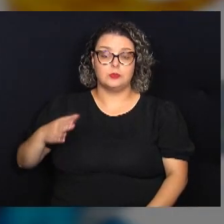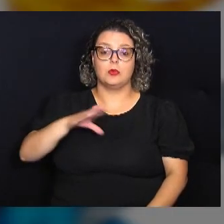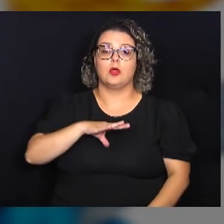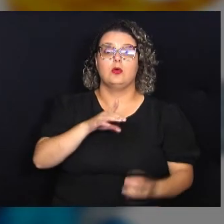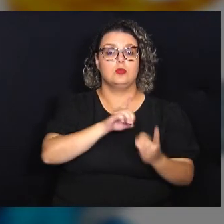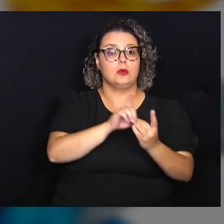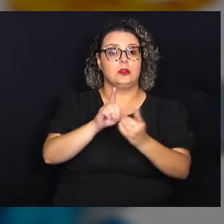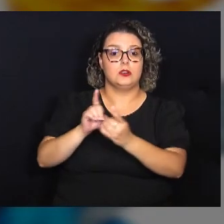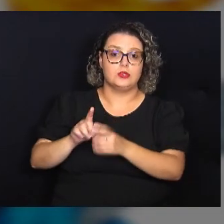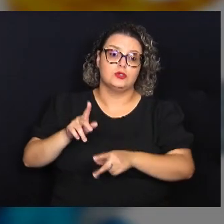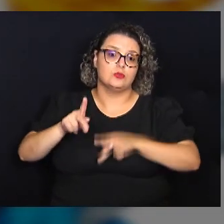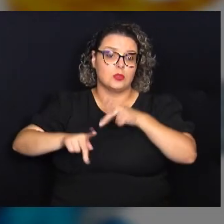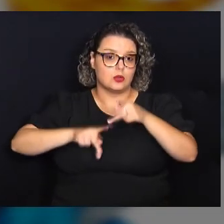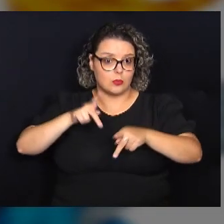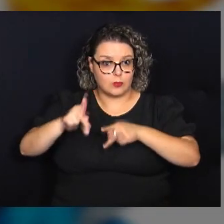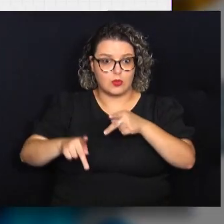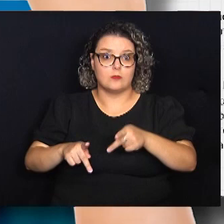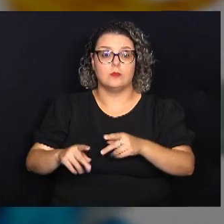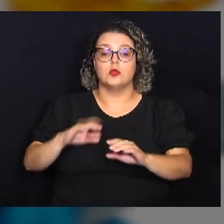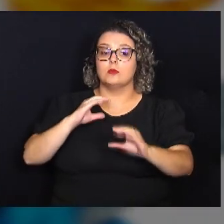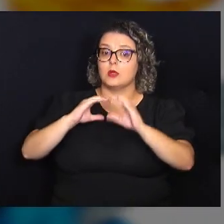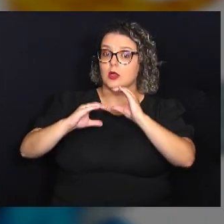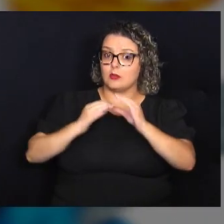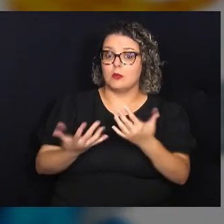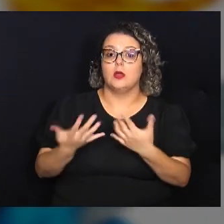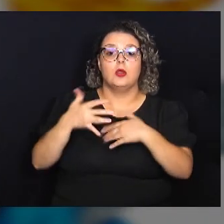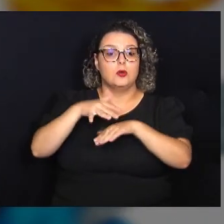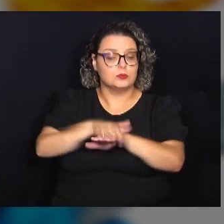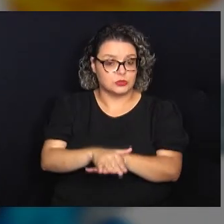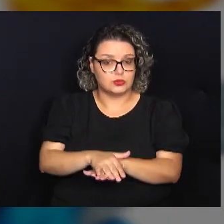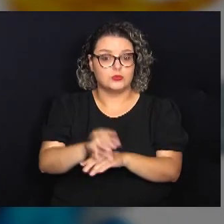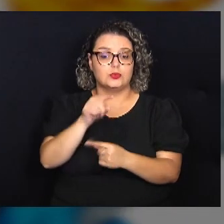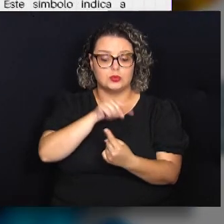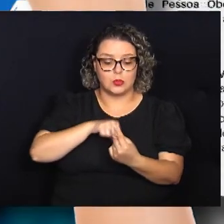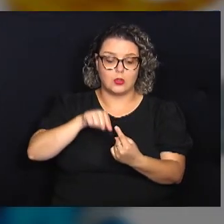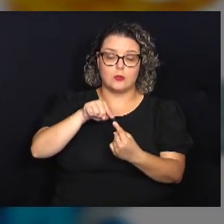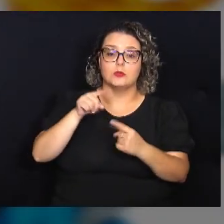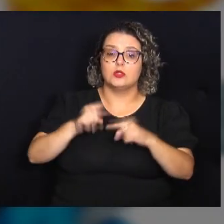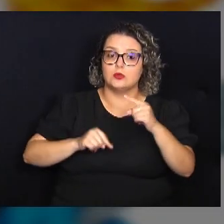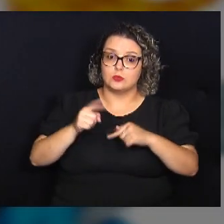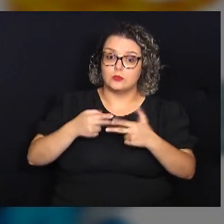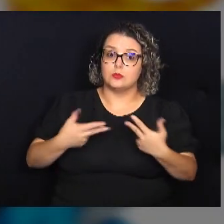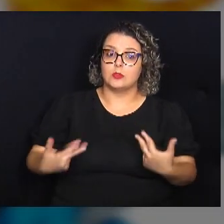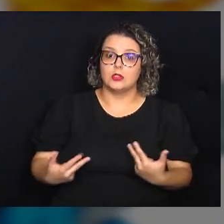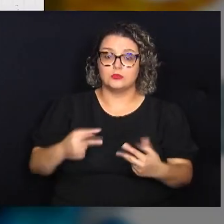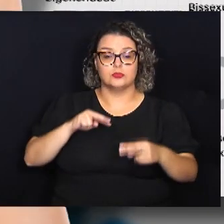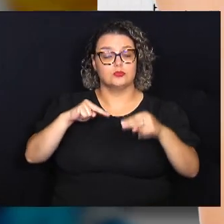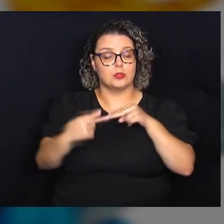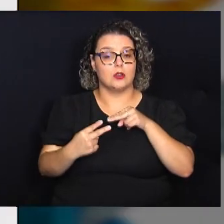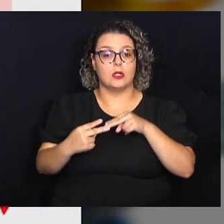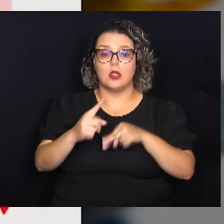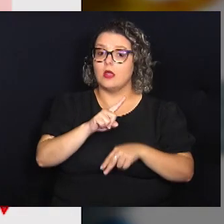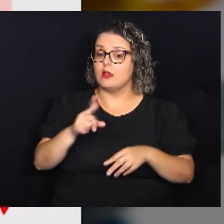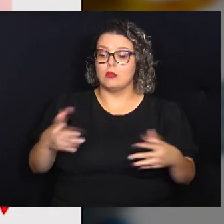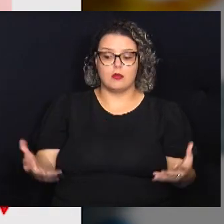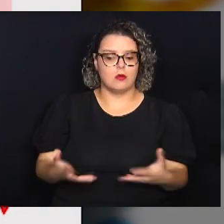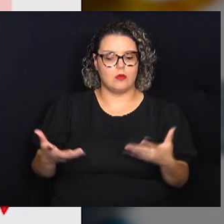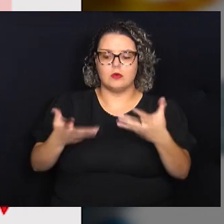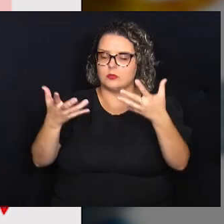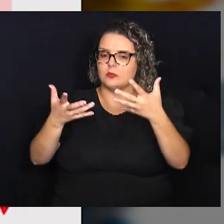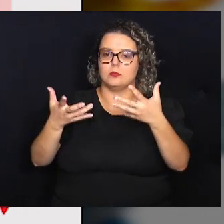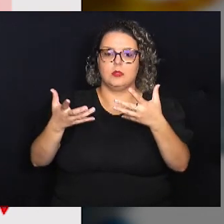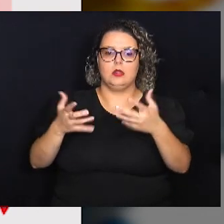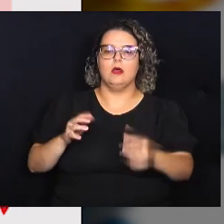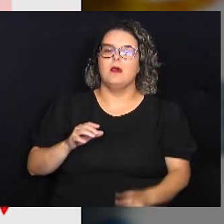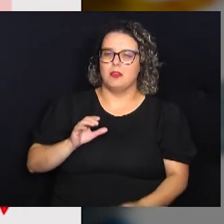municipais e o atendimento ao público, por meio de uma comunicação inclusiva. O objetivo do material virtual é desestimular